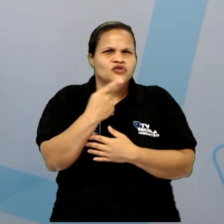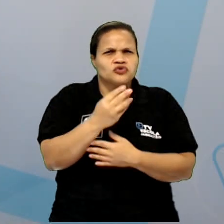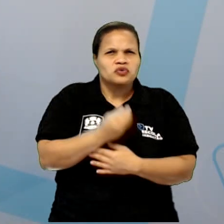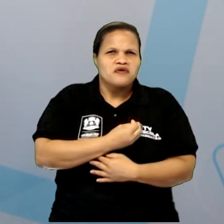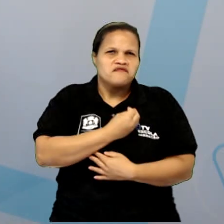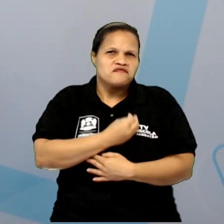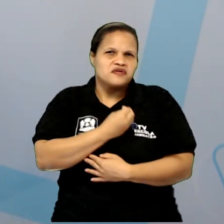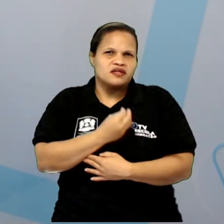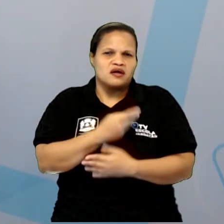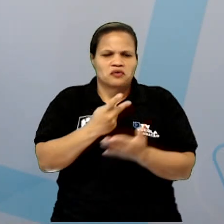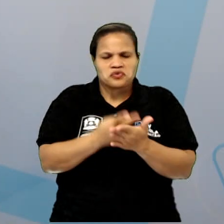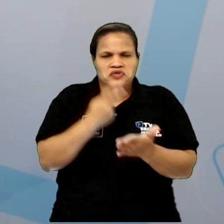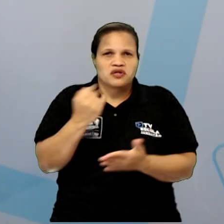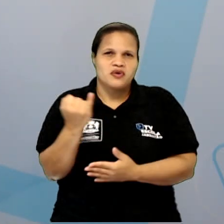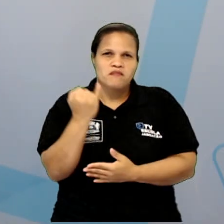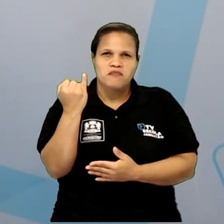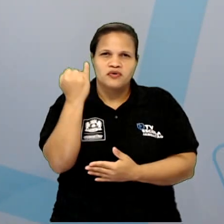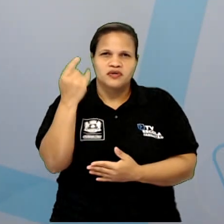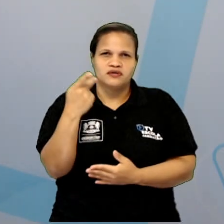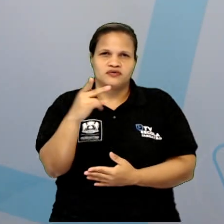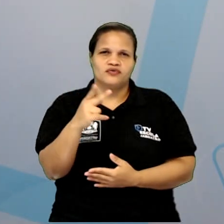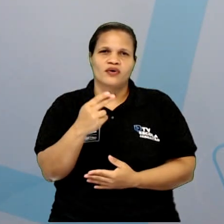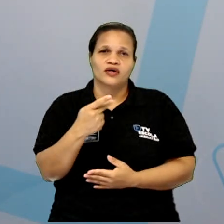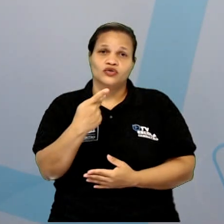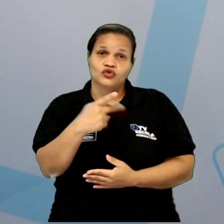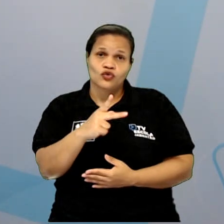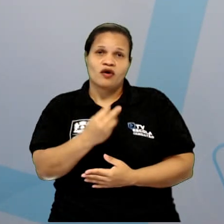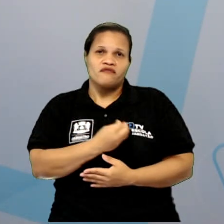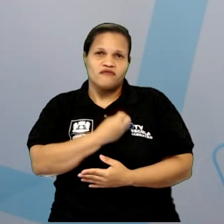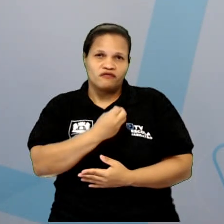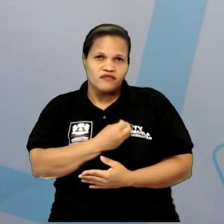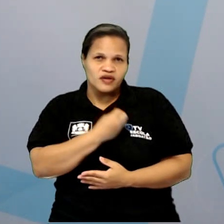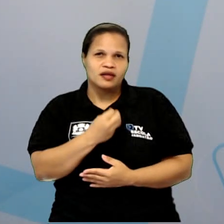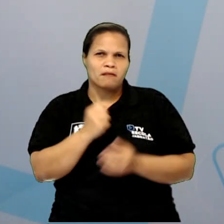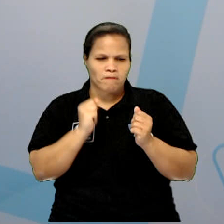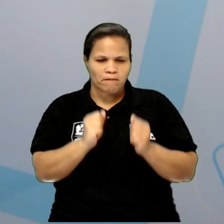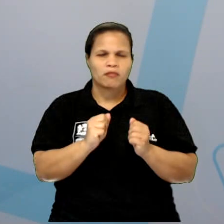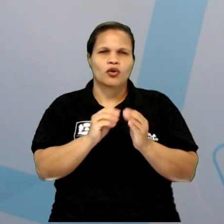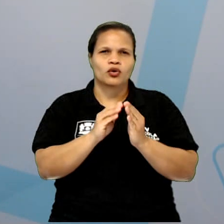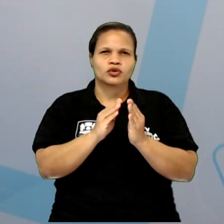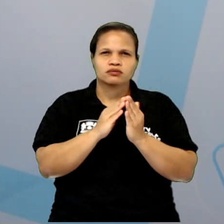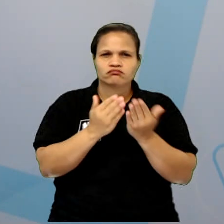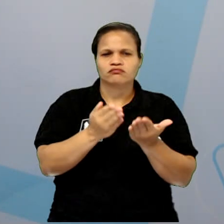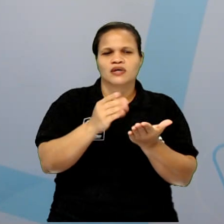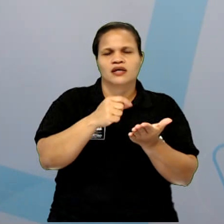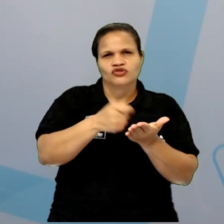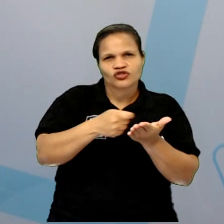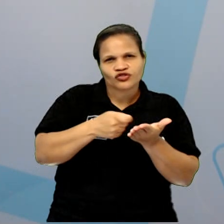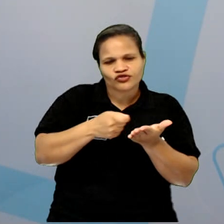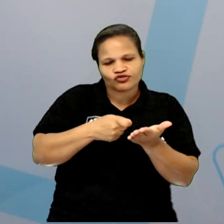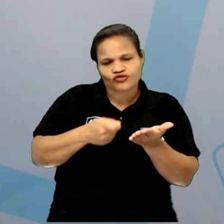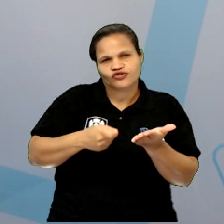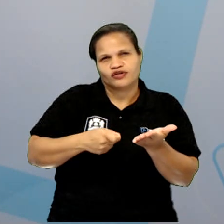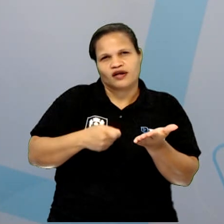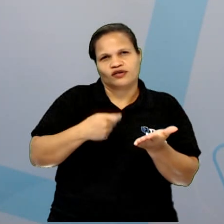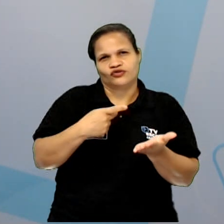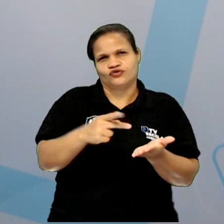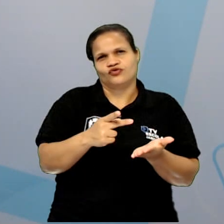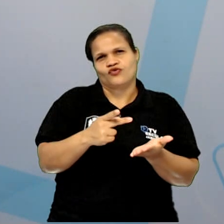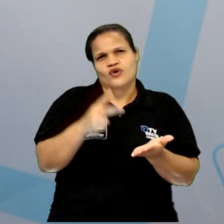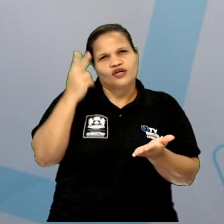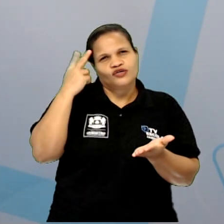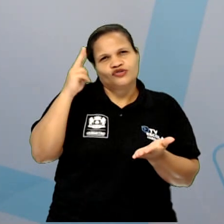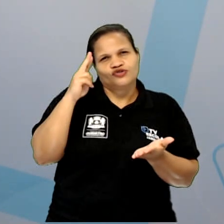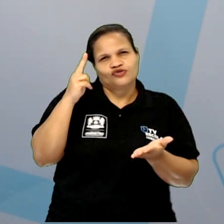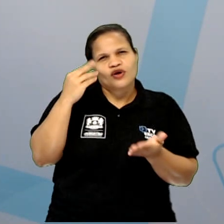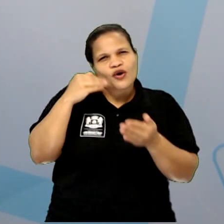importantes na nossa vida. Então, vocês podem reservar esse caderno e começar a registrar a sua história pessoal. e essa história vai